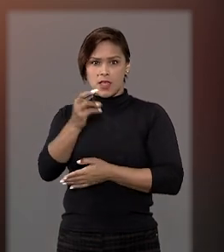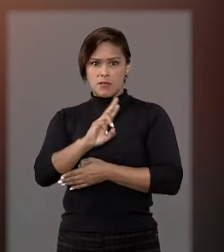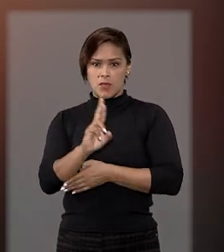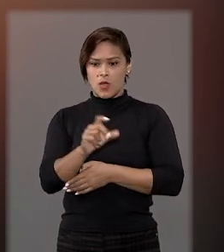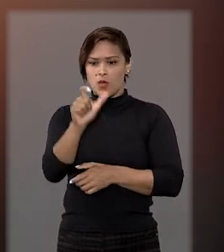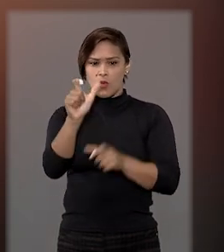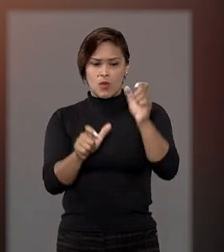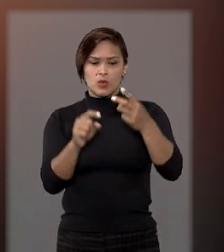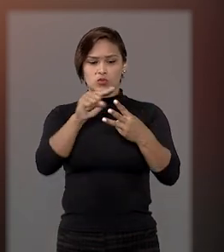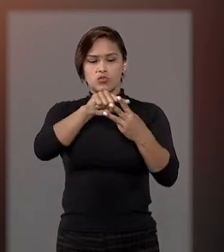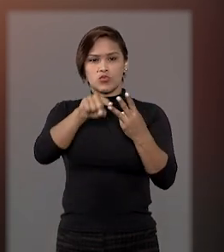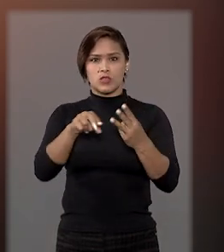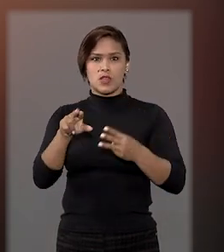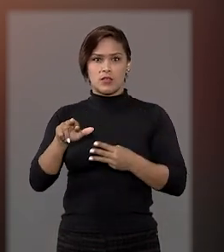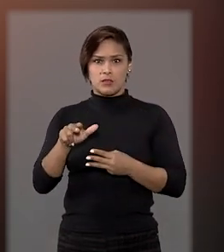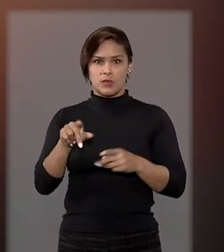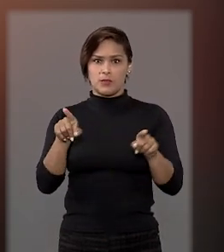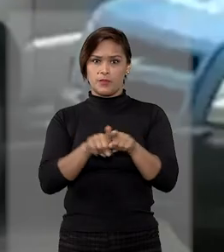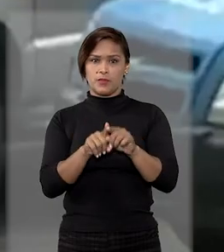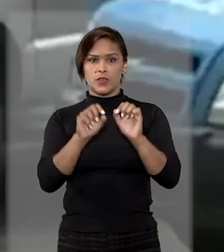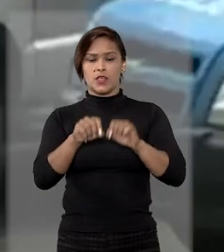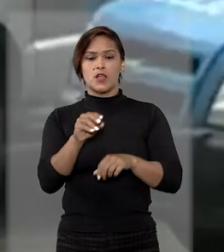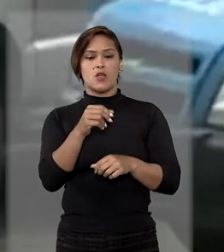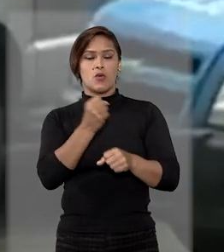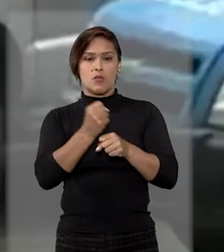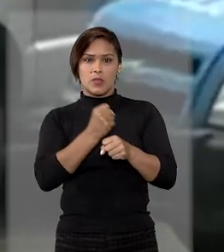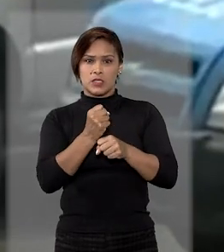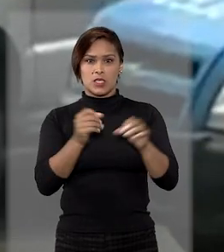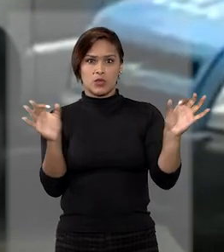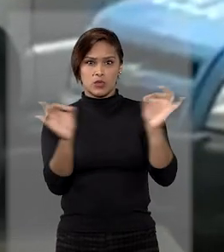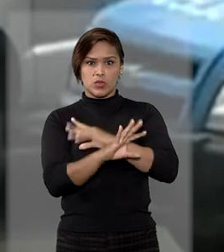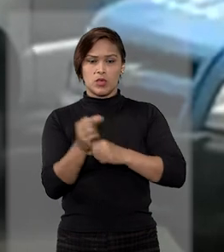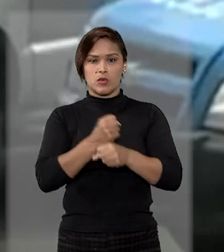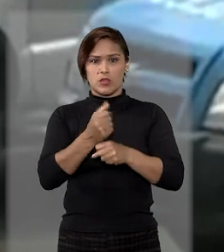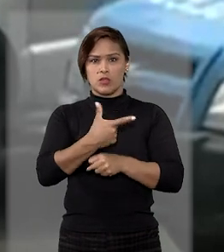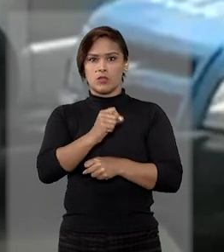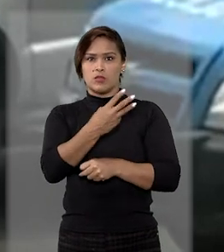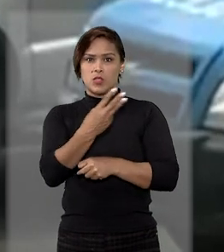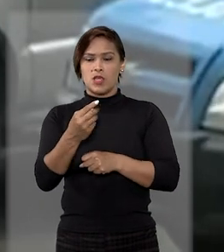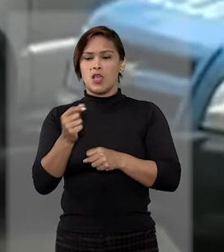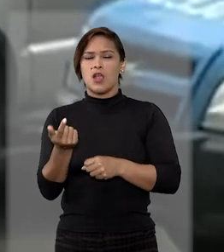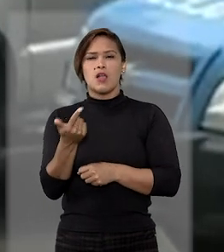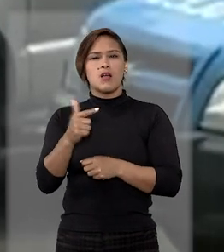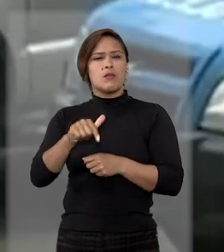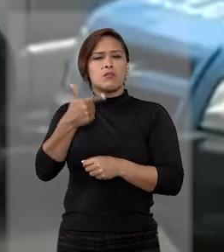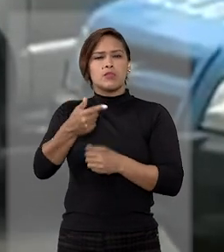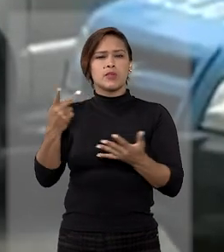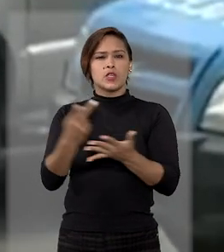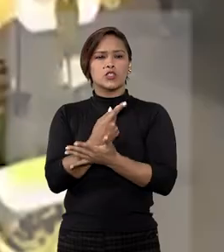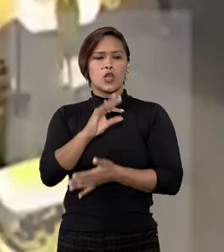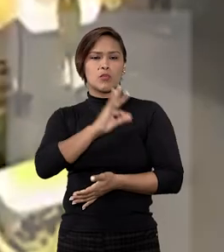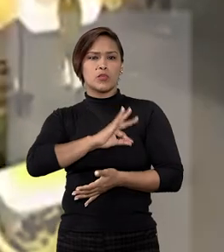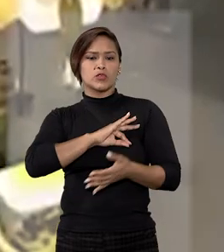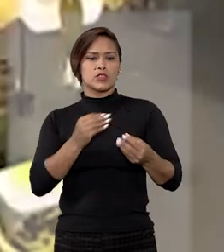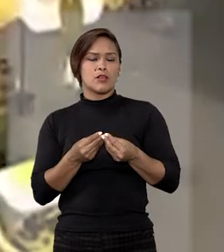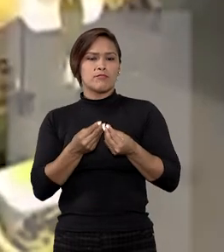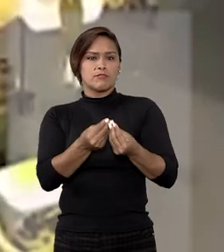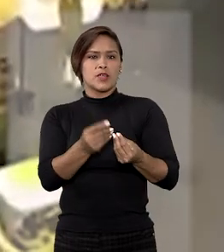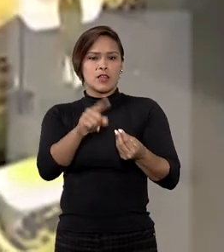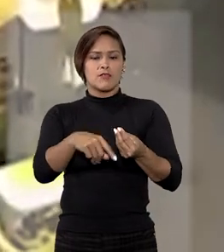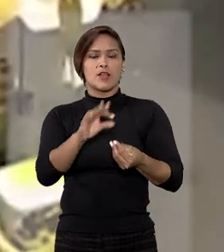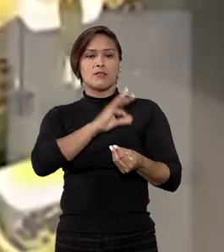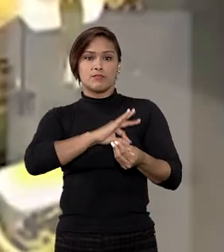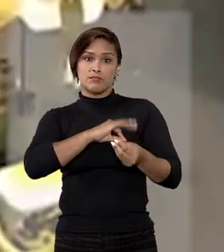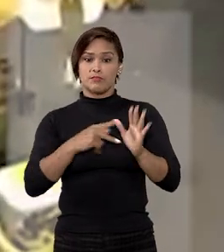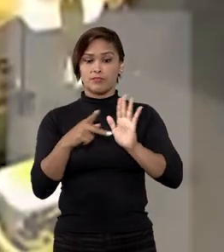a cada um dos três irmãos da vítima. Amarildo desapareceu em 2013 após ser levado por policiais militares